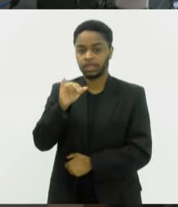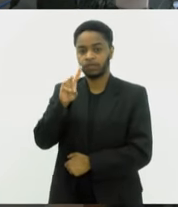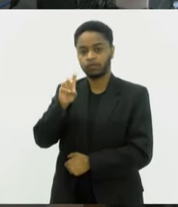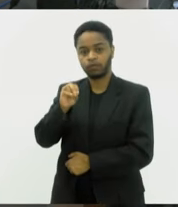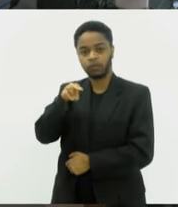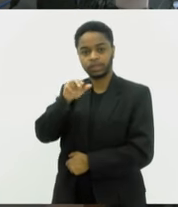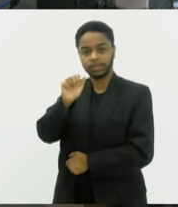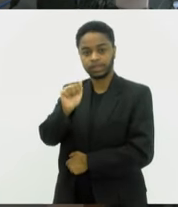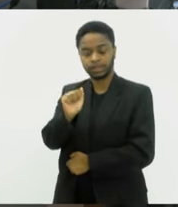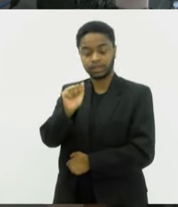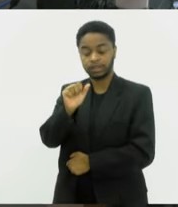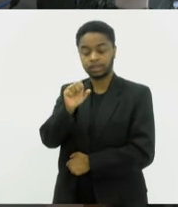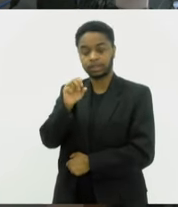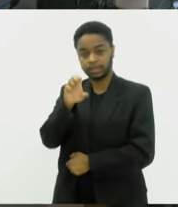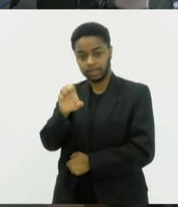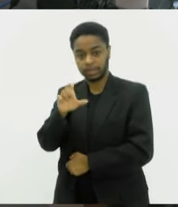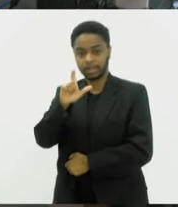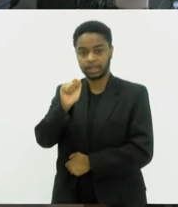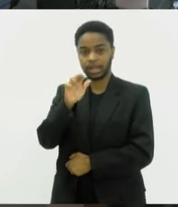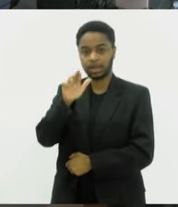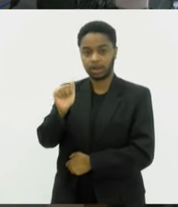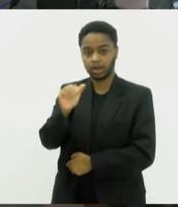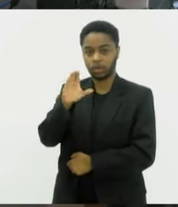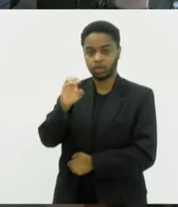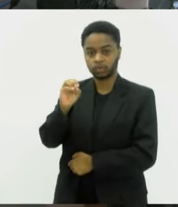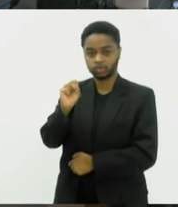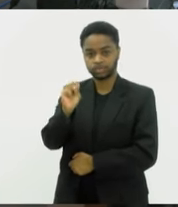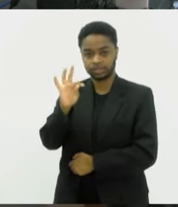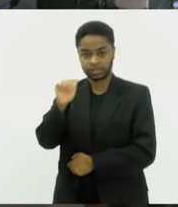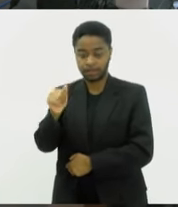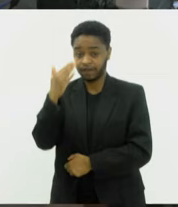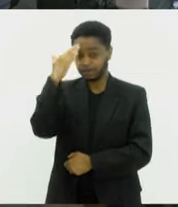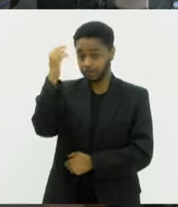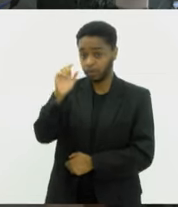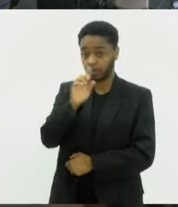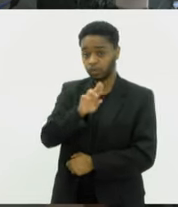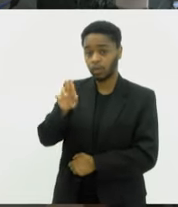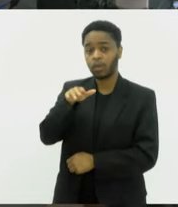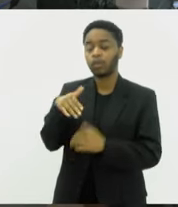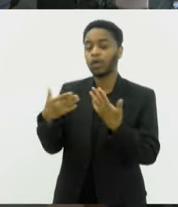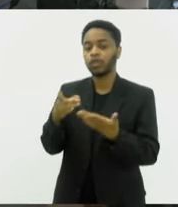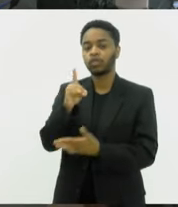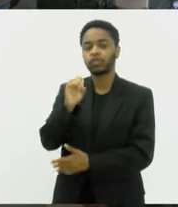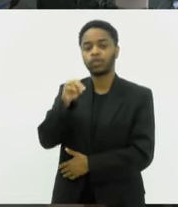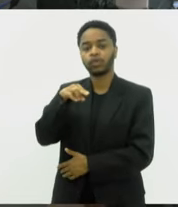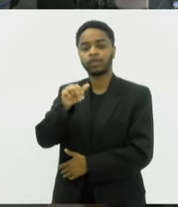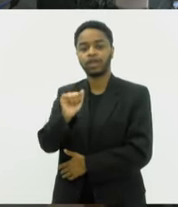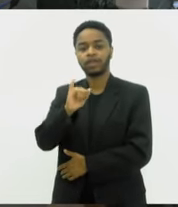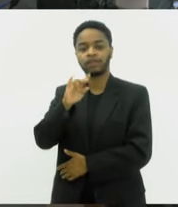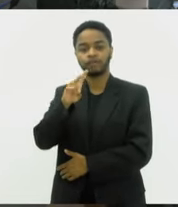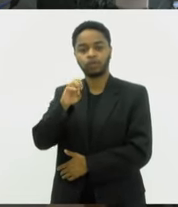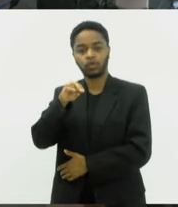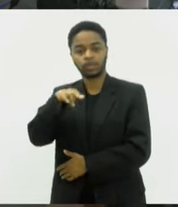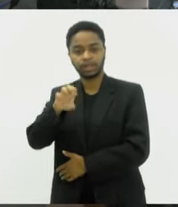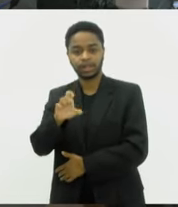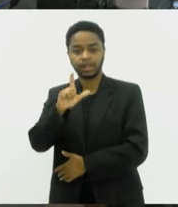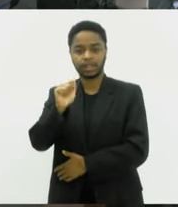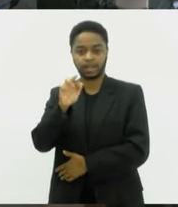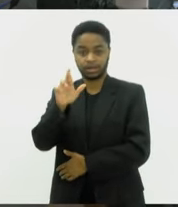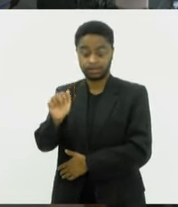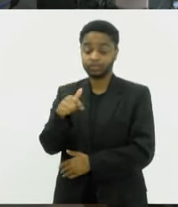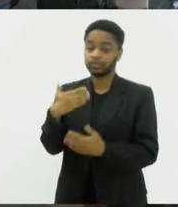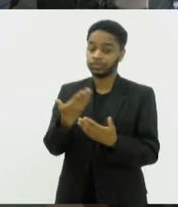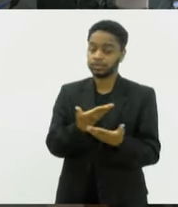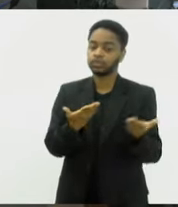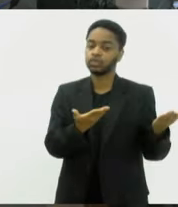Costa, mais conhecida como Dona Ivone Lara. Para saber um pouquinho mais sobre essa comemoração, sobre a Dona Ivone Lara, gente vai chamar o